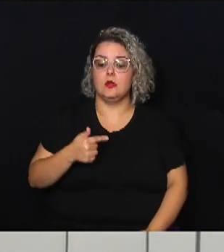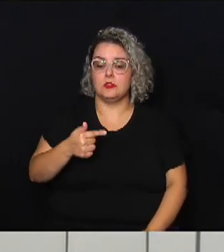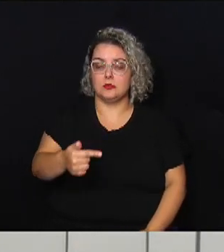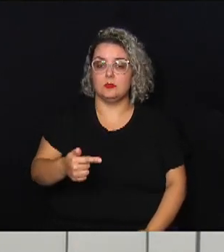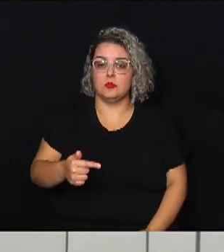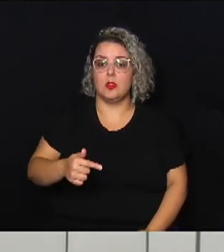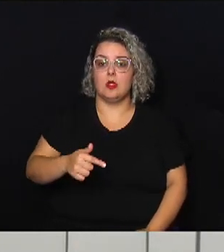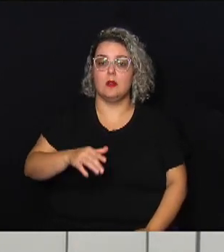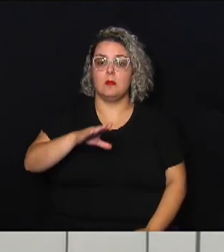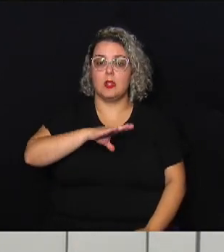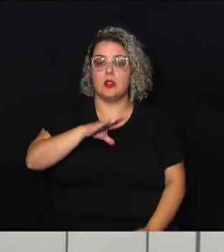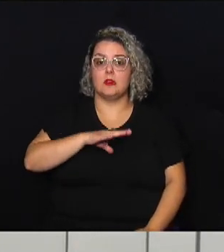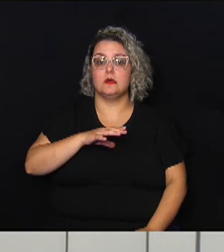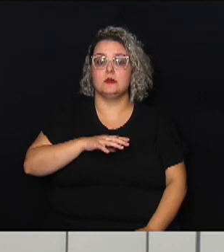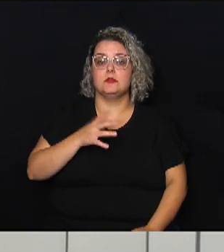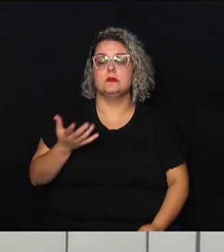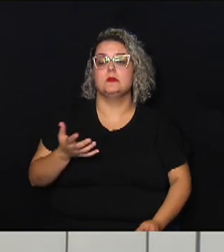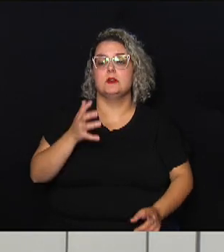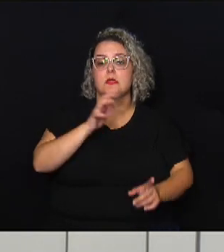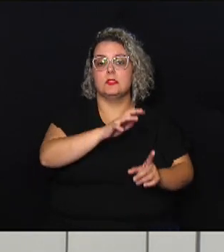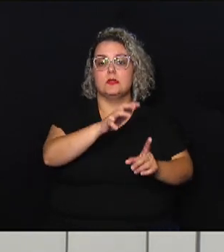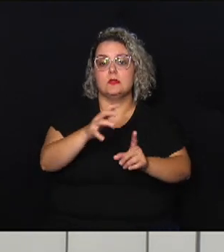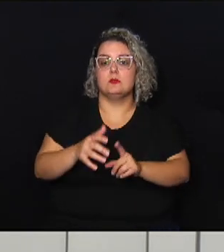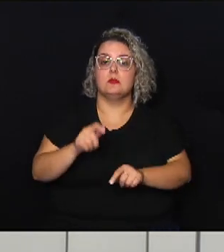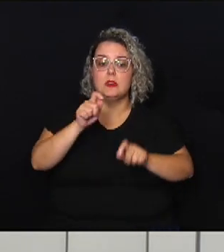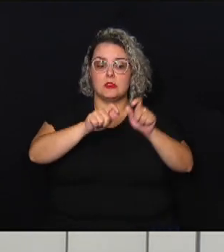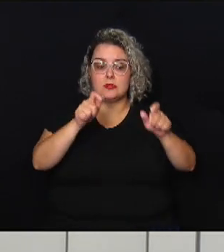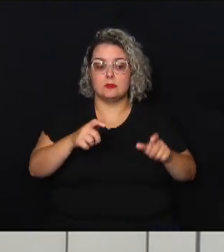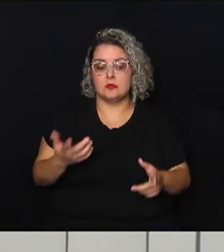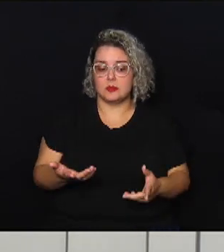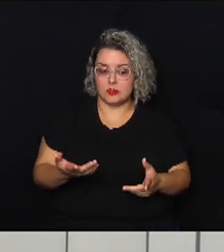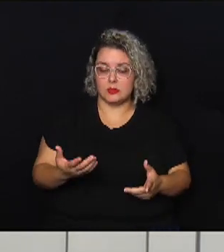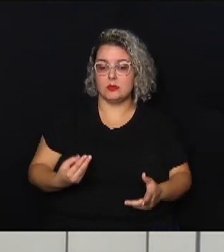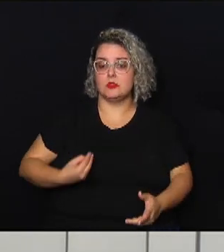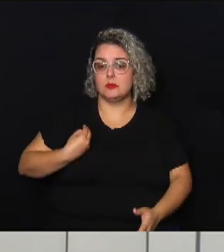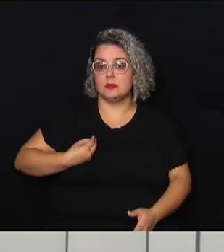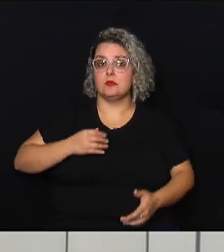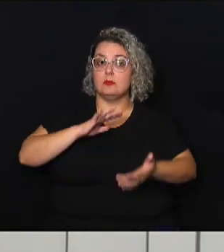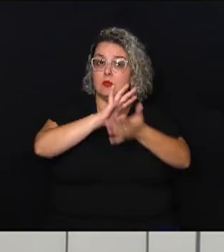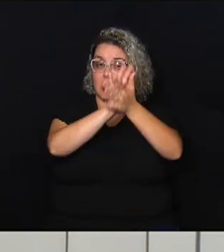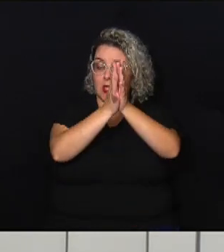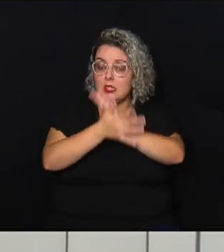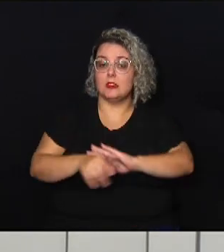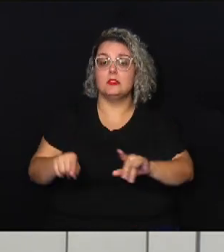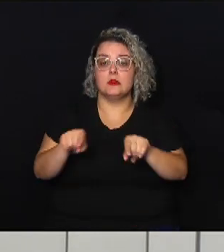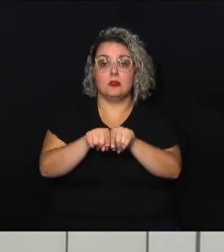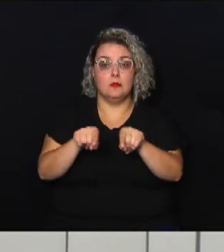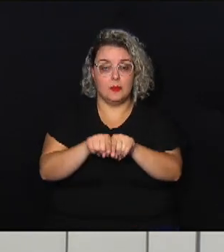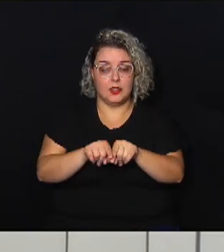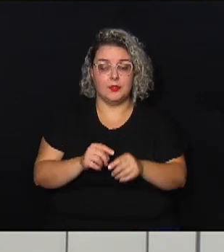para que sejam pagos as pessoas afetadas pela tragédia também foi aí